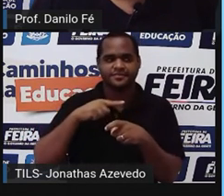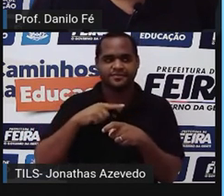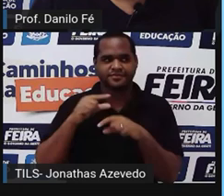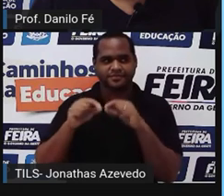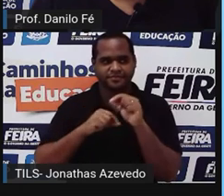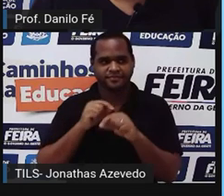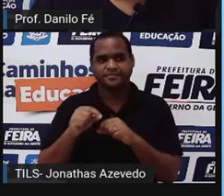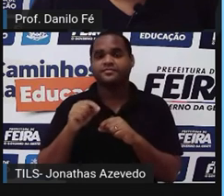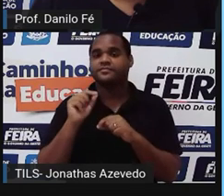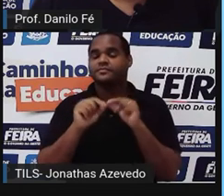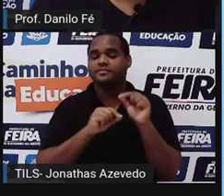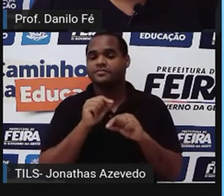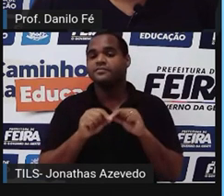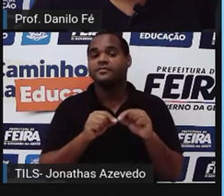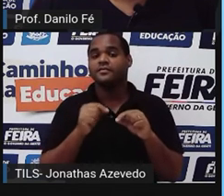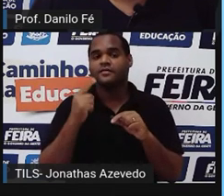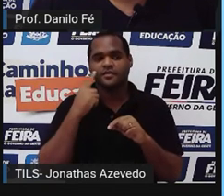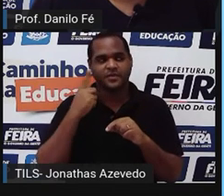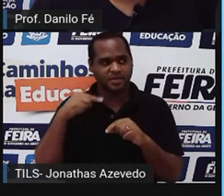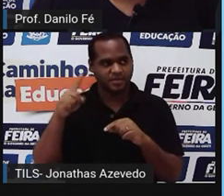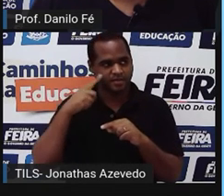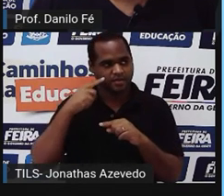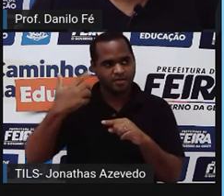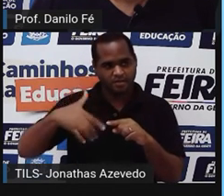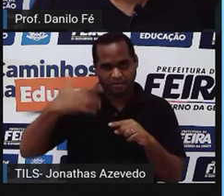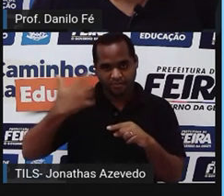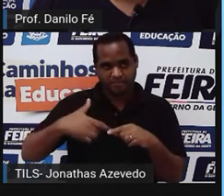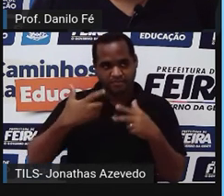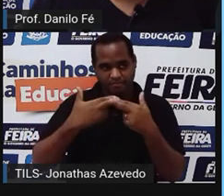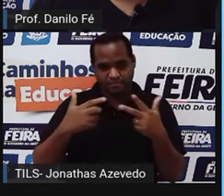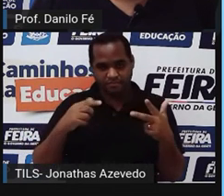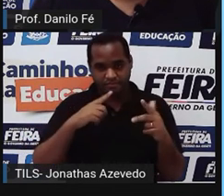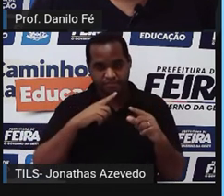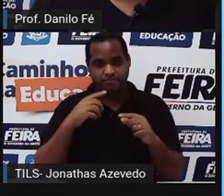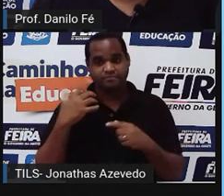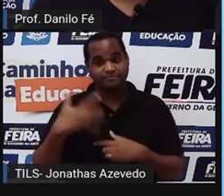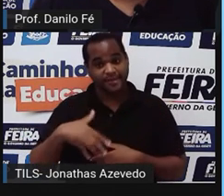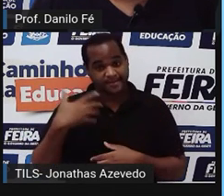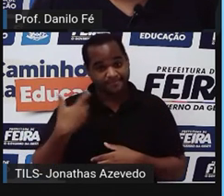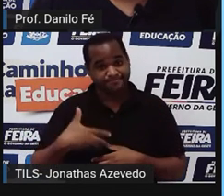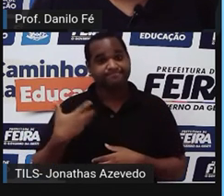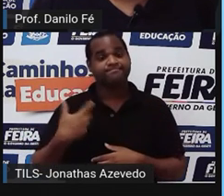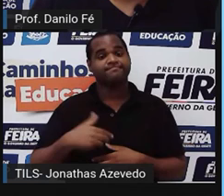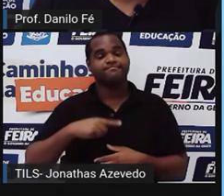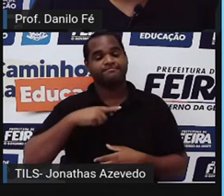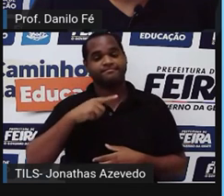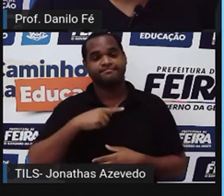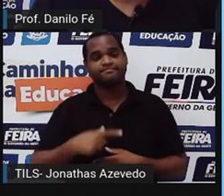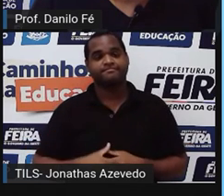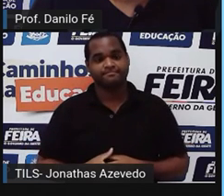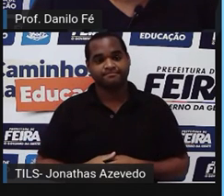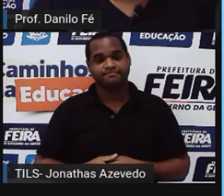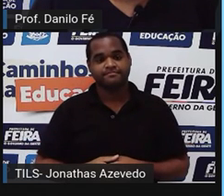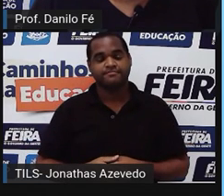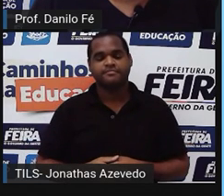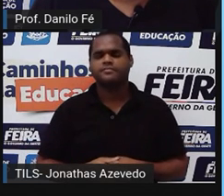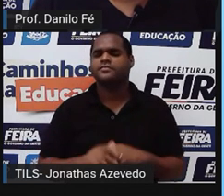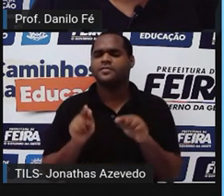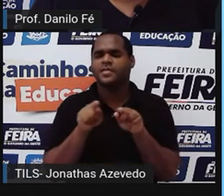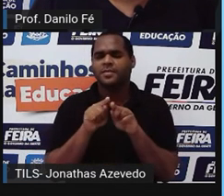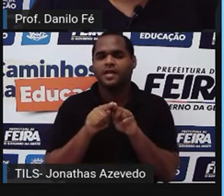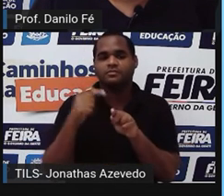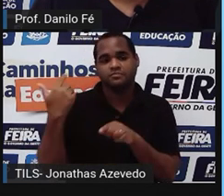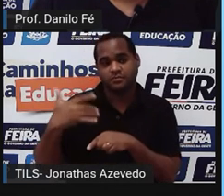um troço muito caro, muito caro, e também